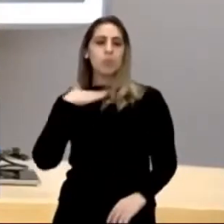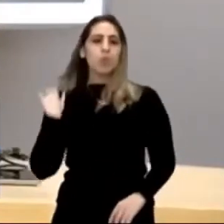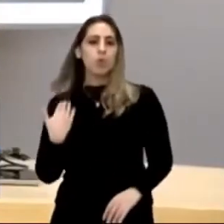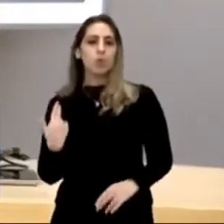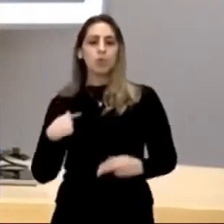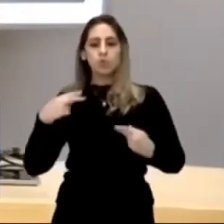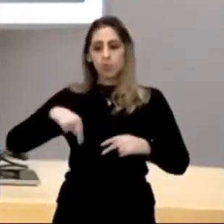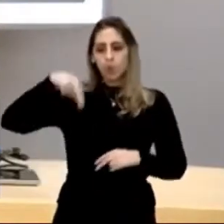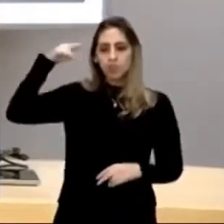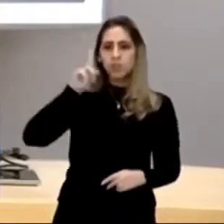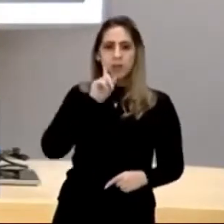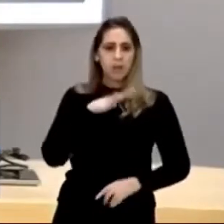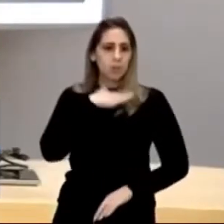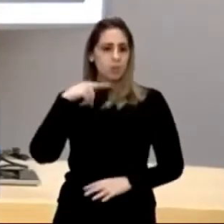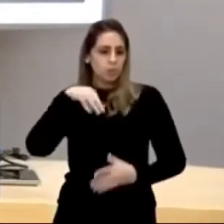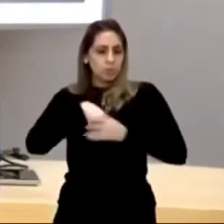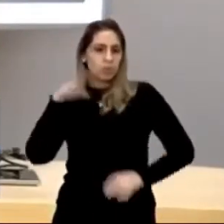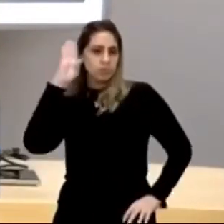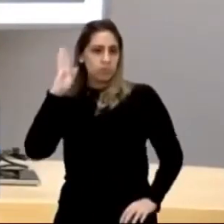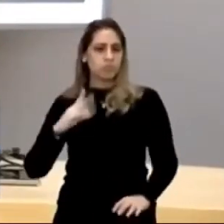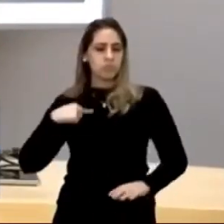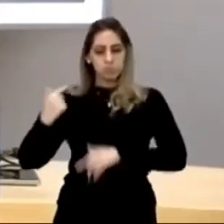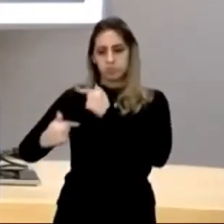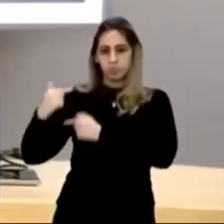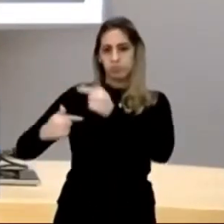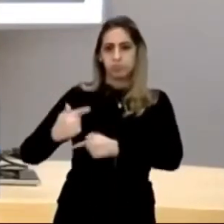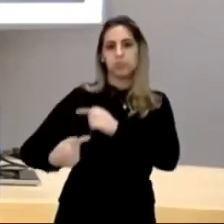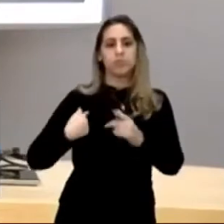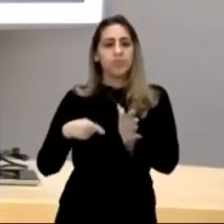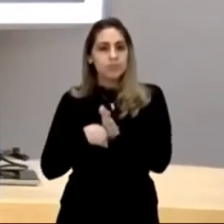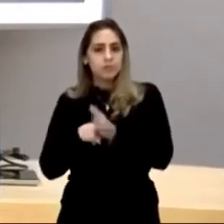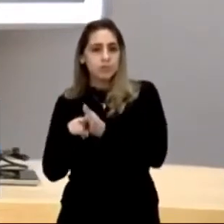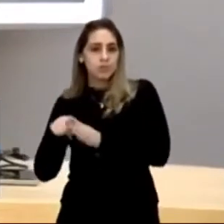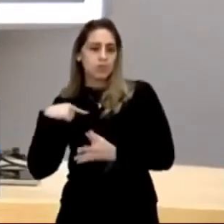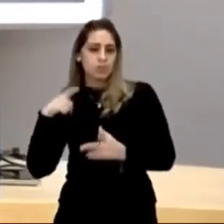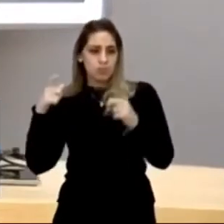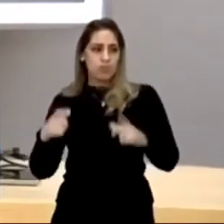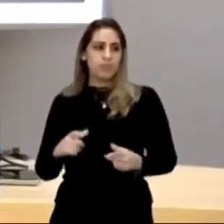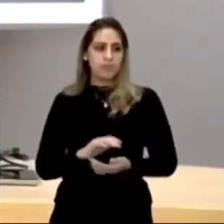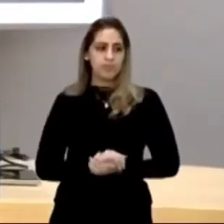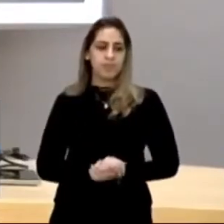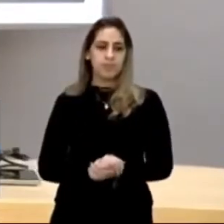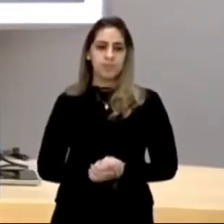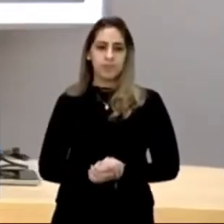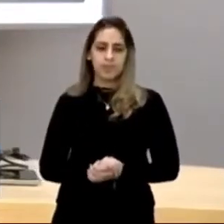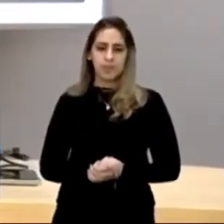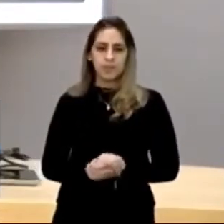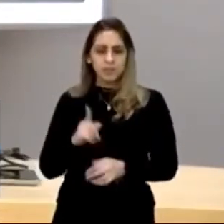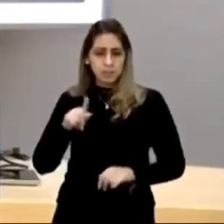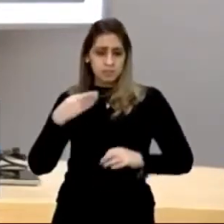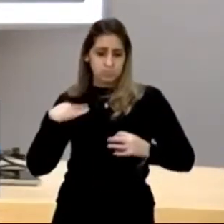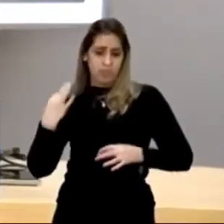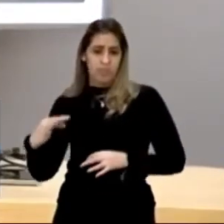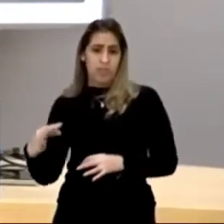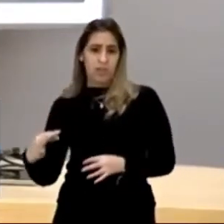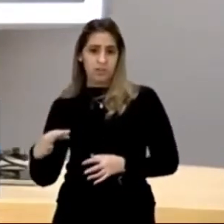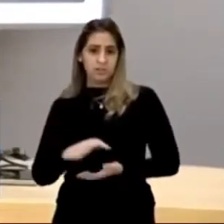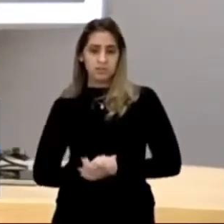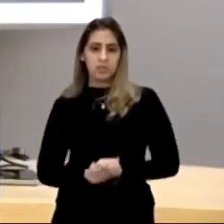-americano, morto no Brasil, ou seja, gerou uma investigação, época, isso tudo é verdade, isso tudo é verdade,